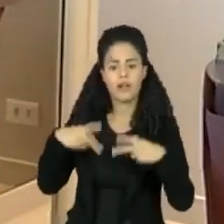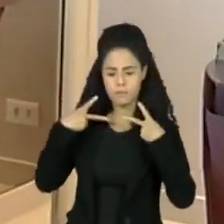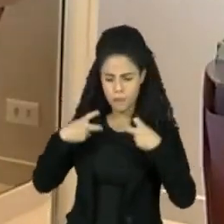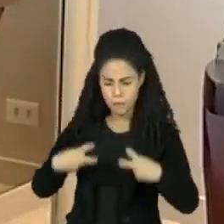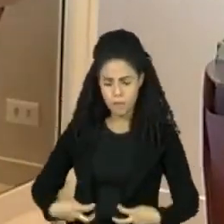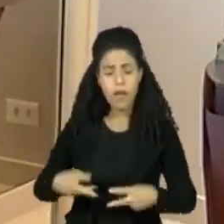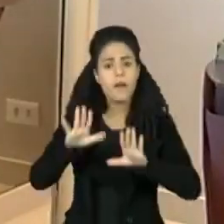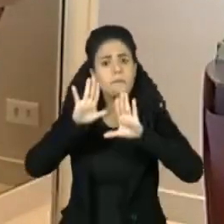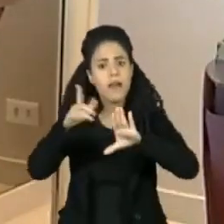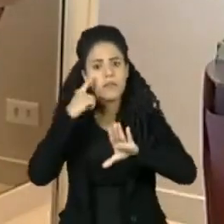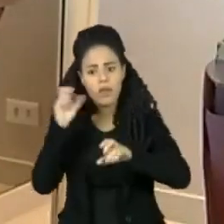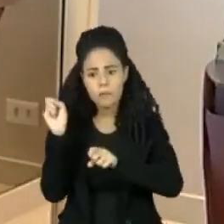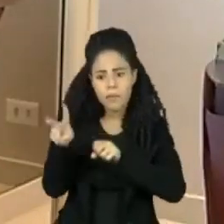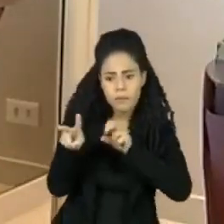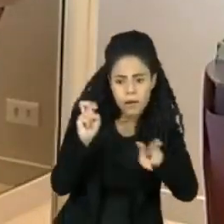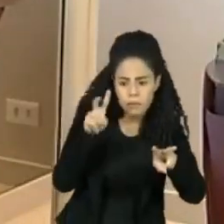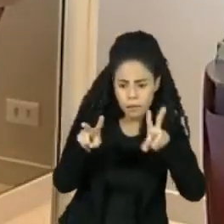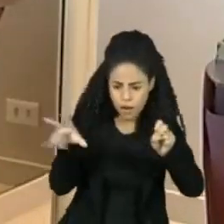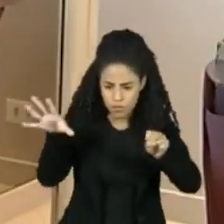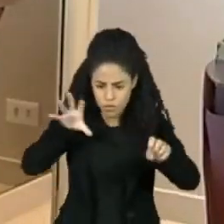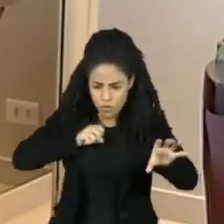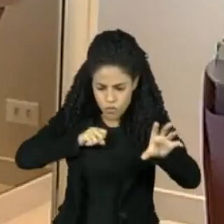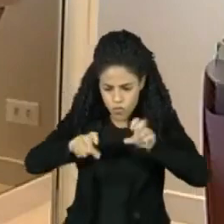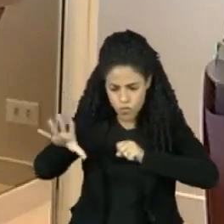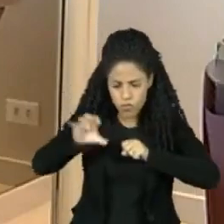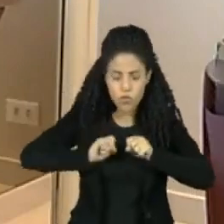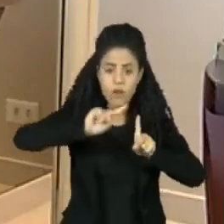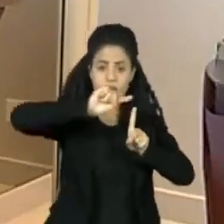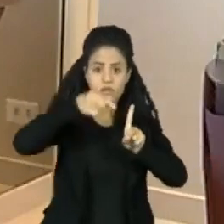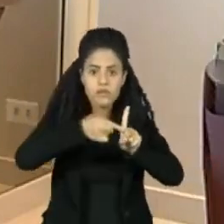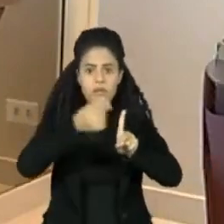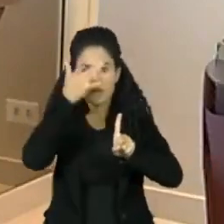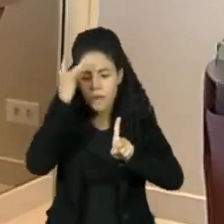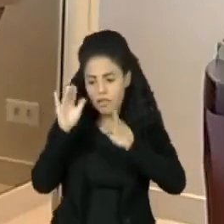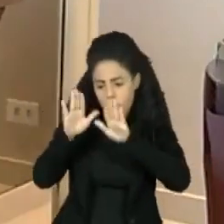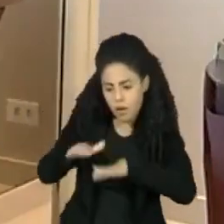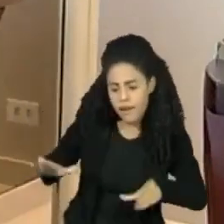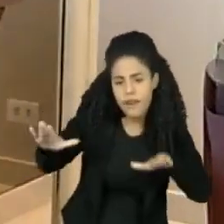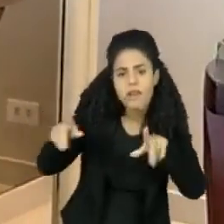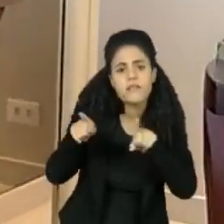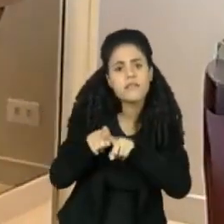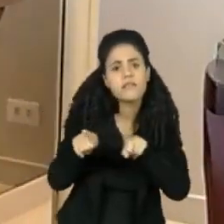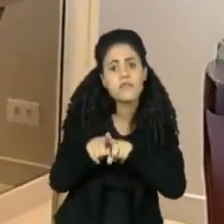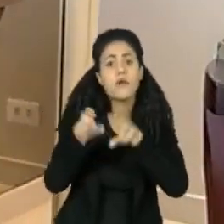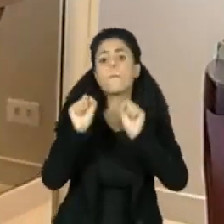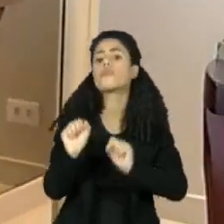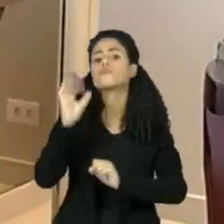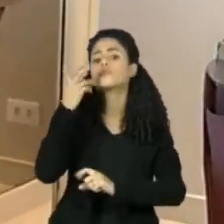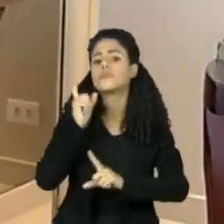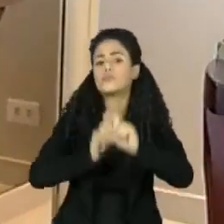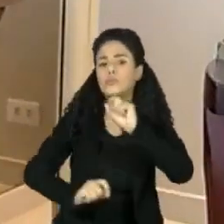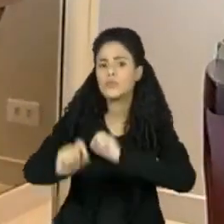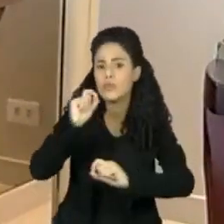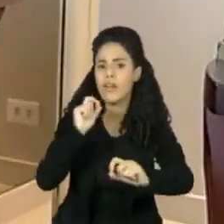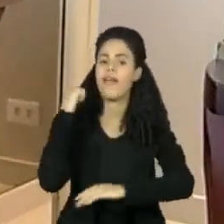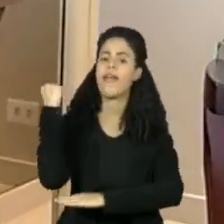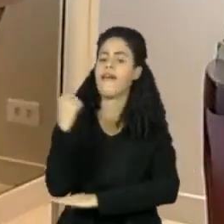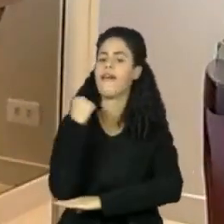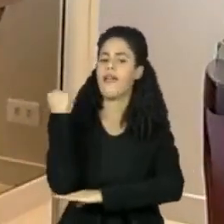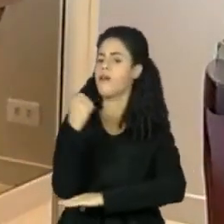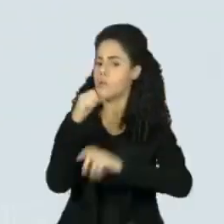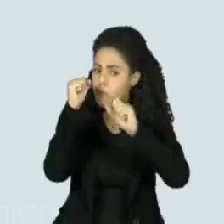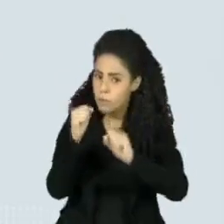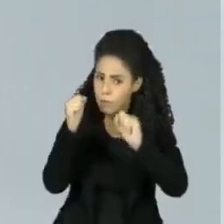esse vírus começa a atingir gestantes, crianças, isso pode sim se tornar casos